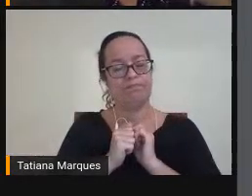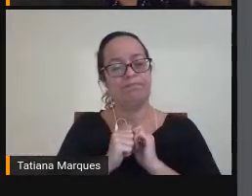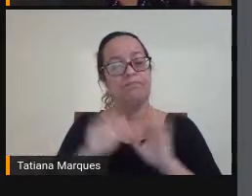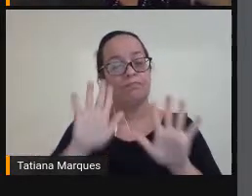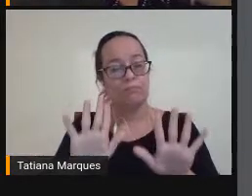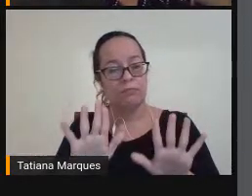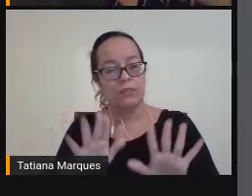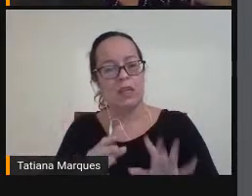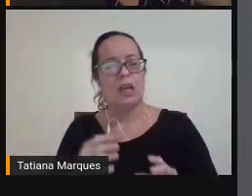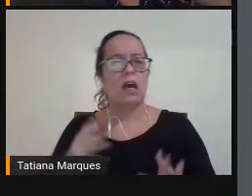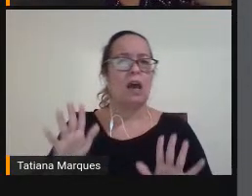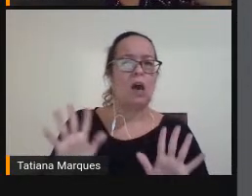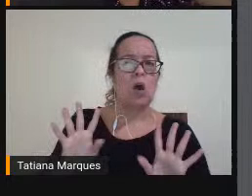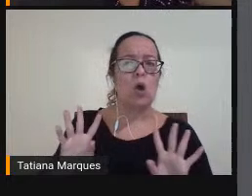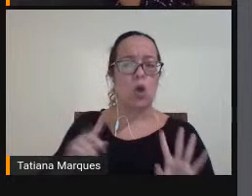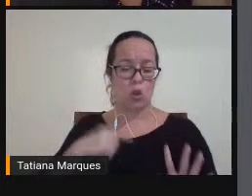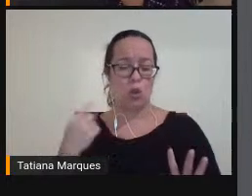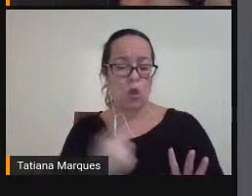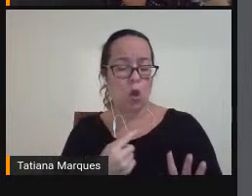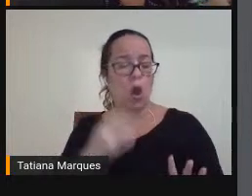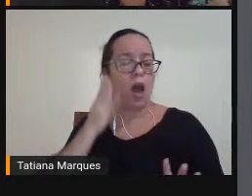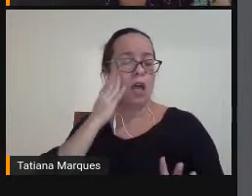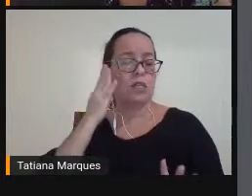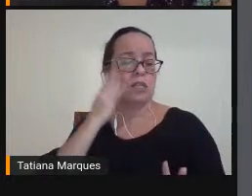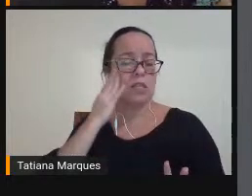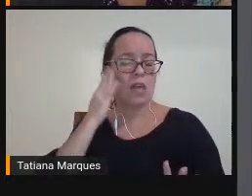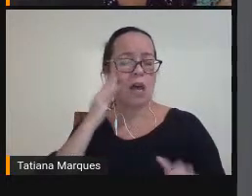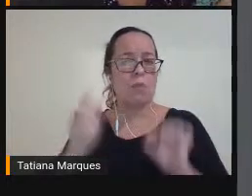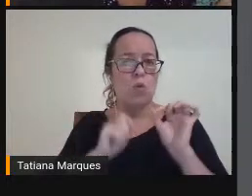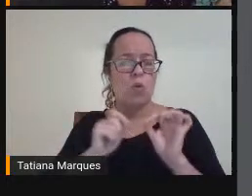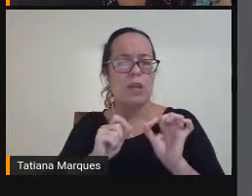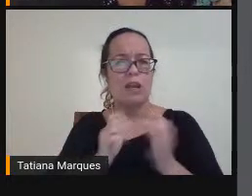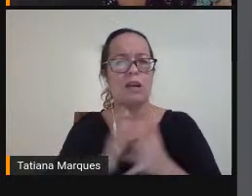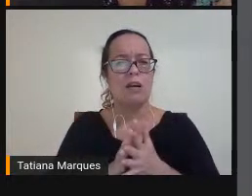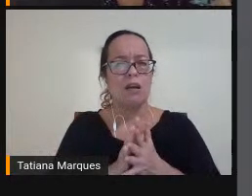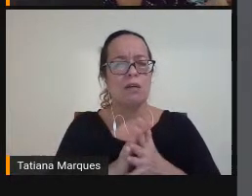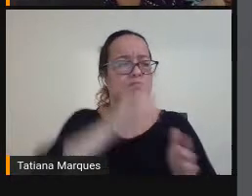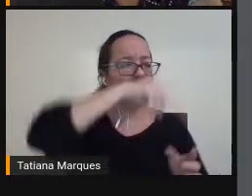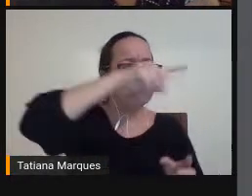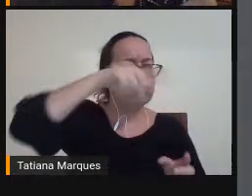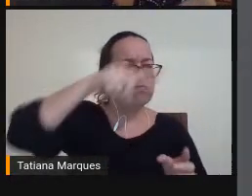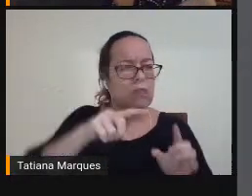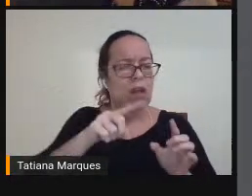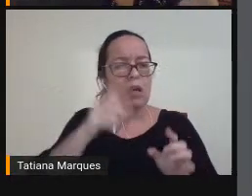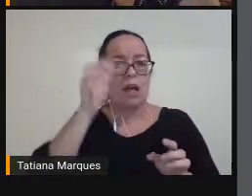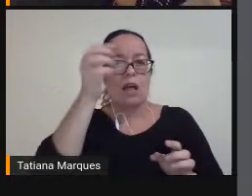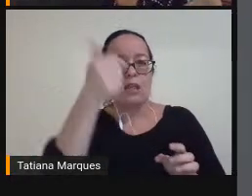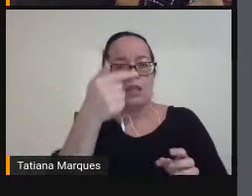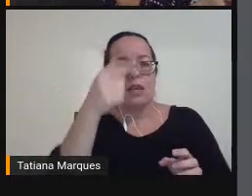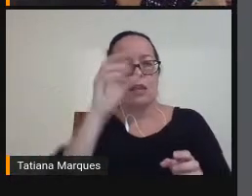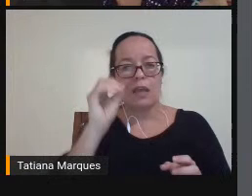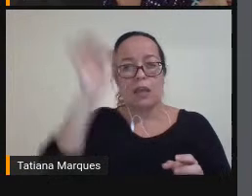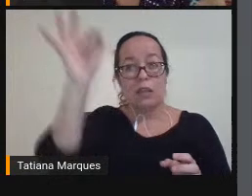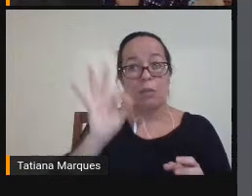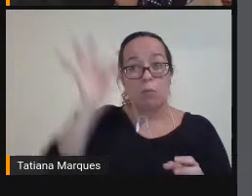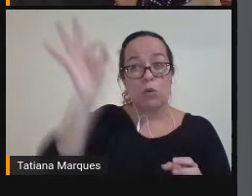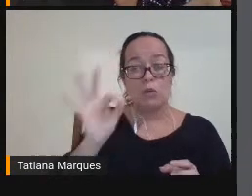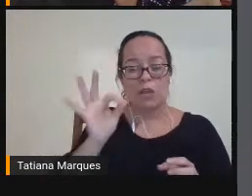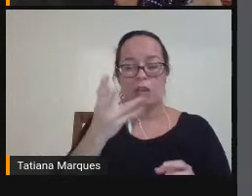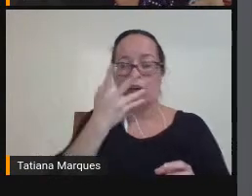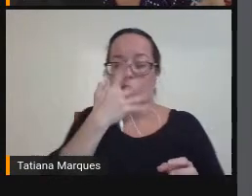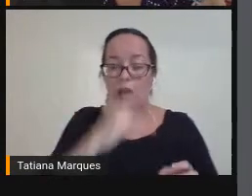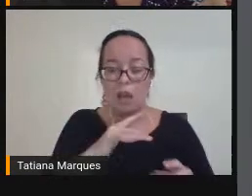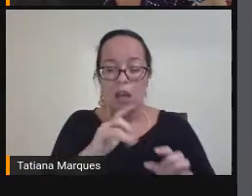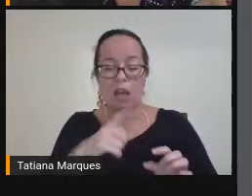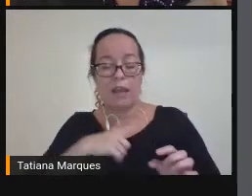quase As últimas Estatísticas Dizem Que aproximadamente 70% Das crianças Com